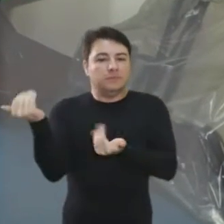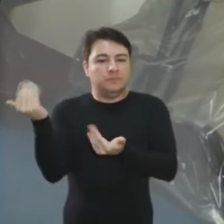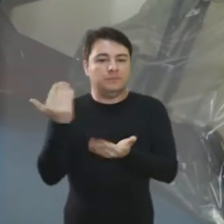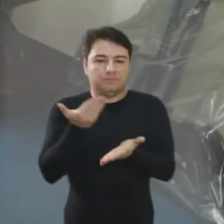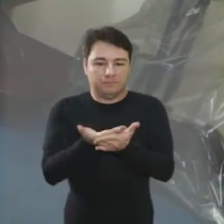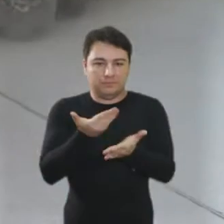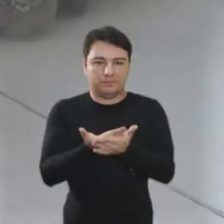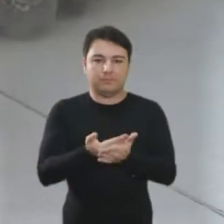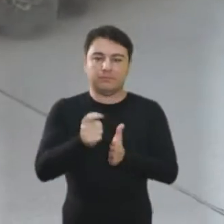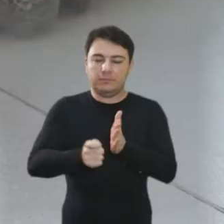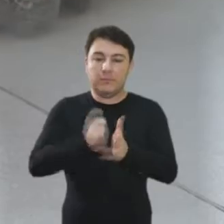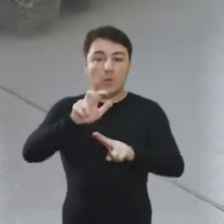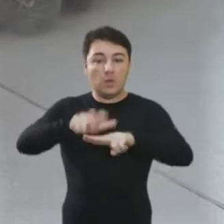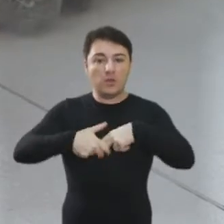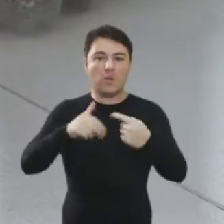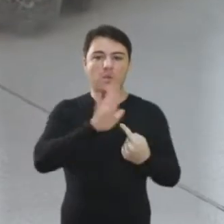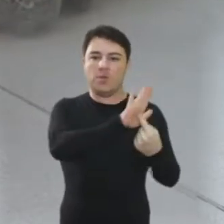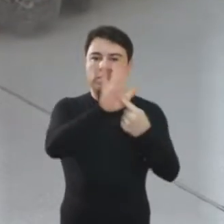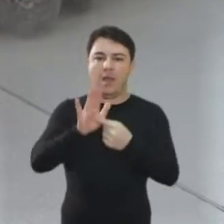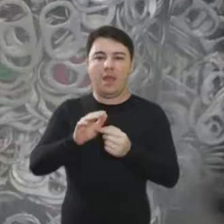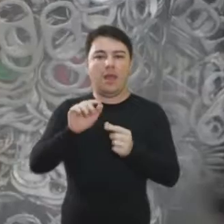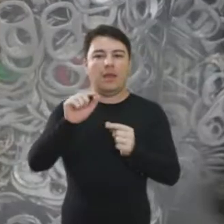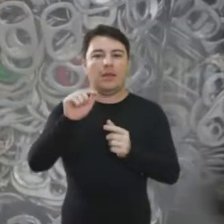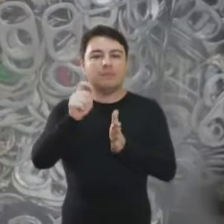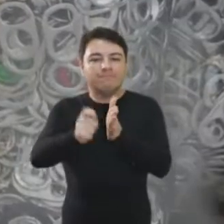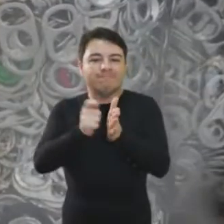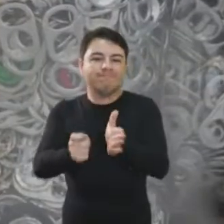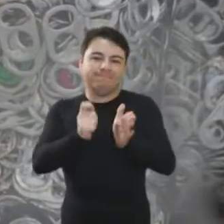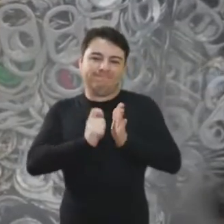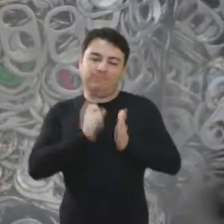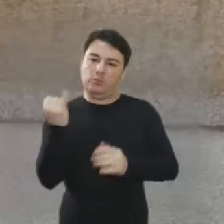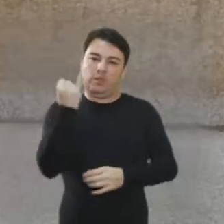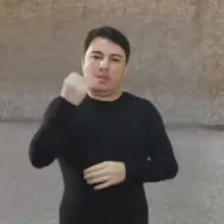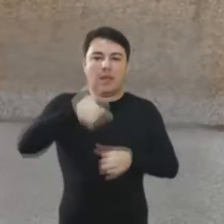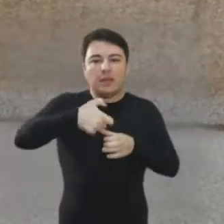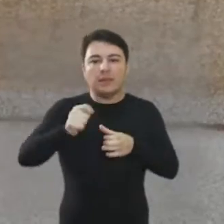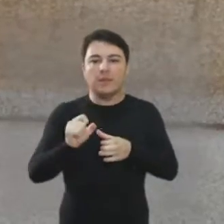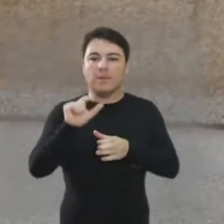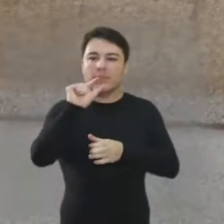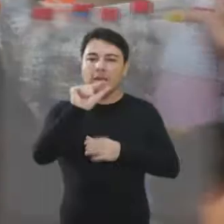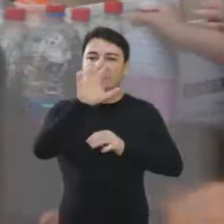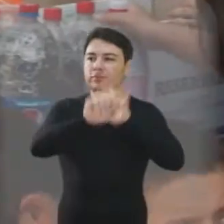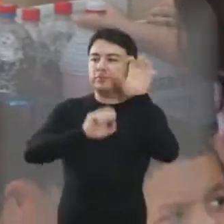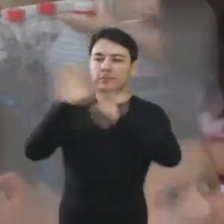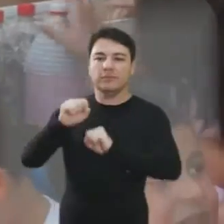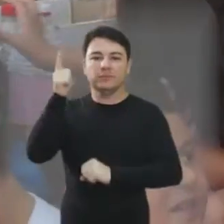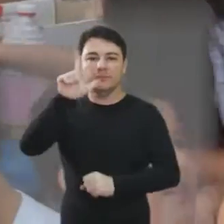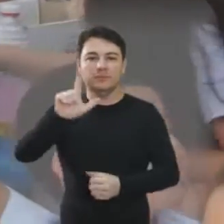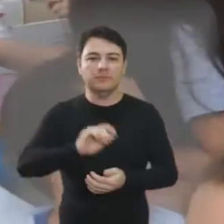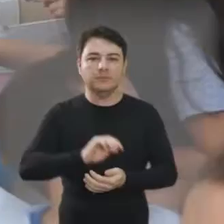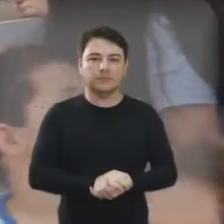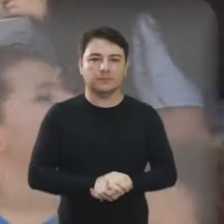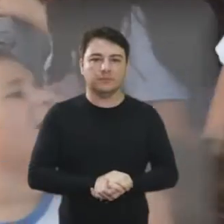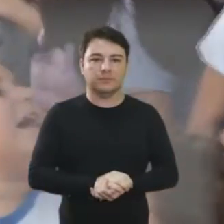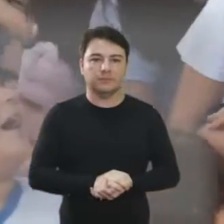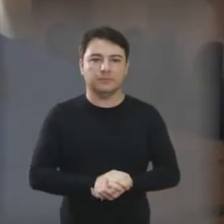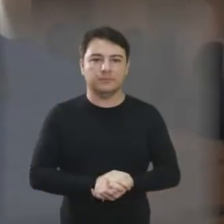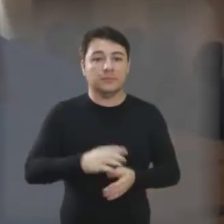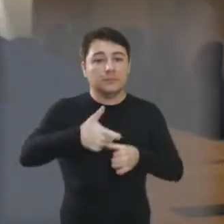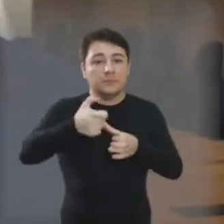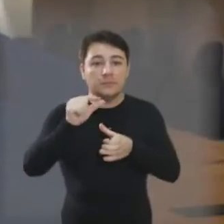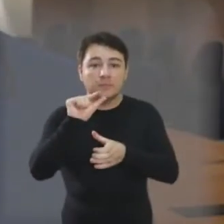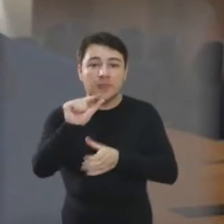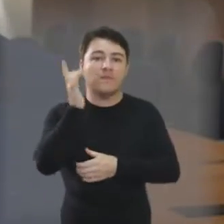consegue fazer isso. Um gesto simples, que transforma a vida de muitas pessoas e também impacta o meio ambiente.